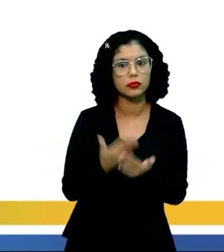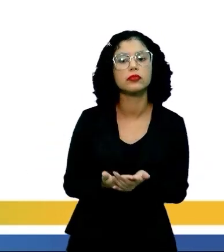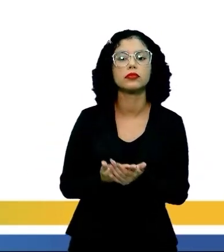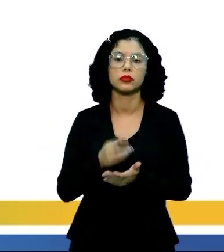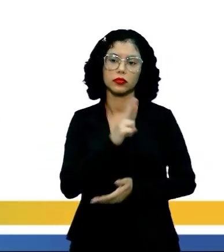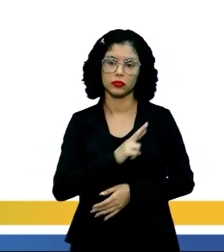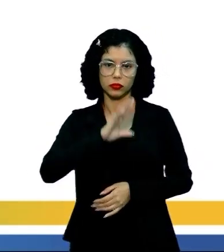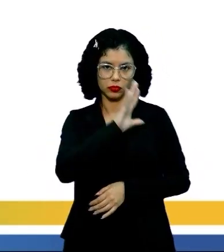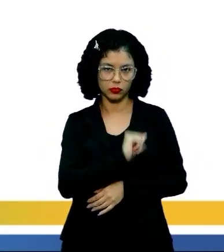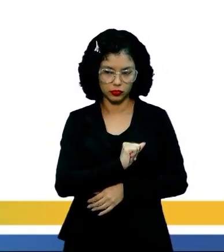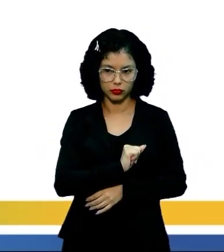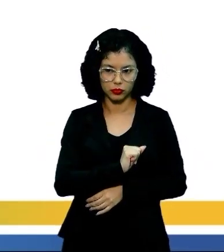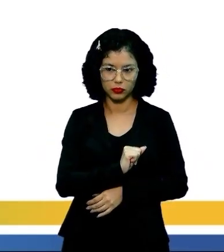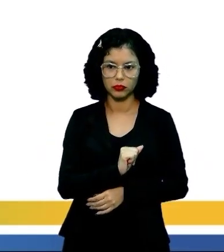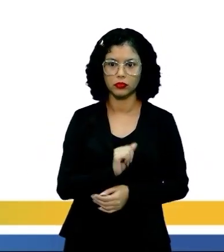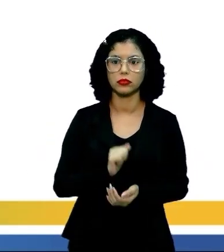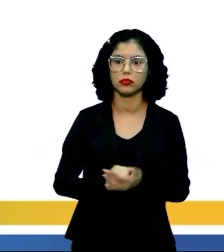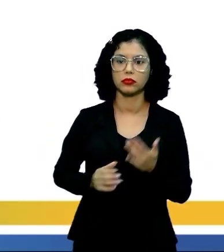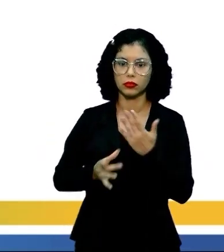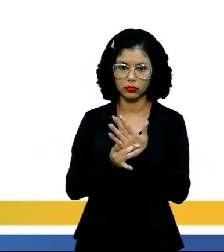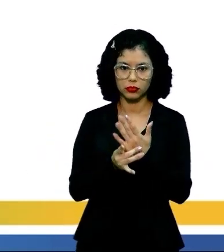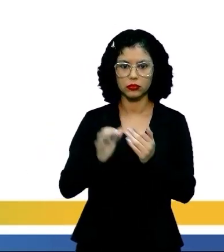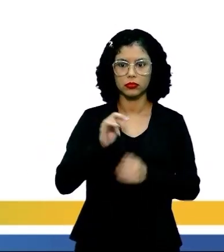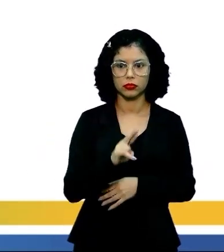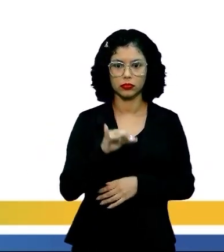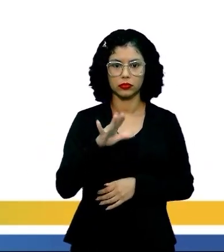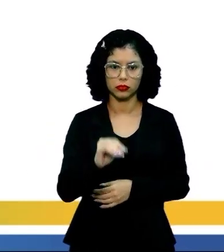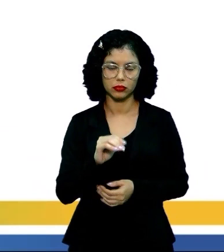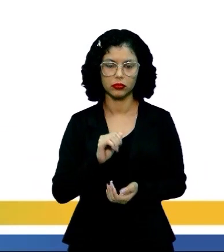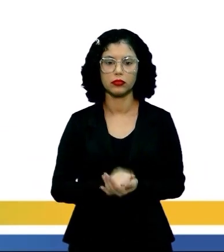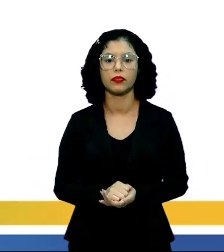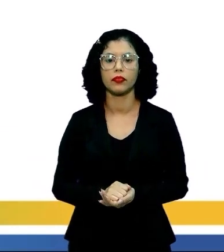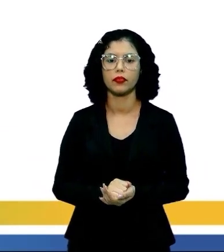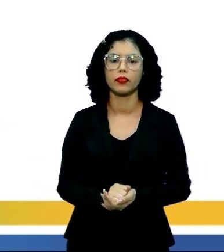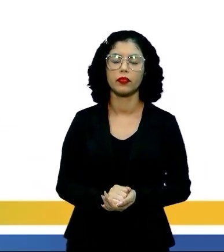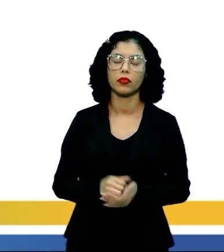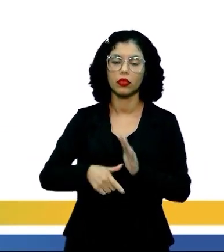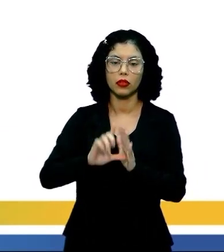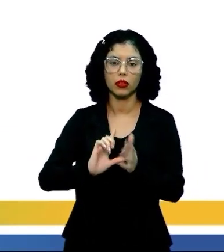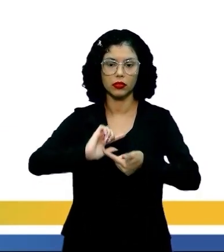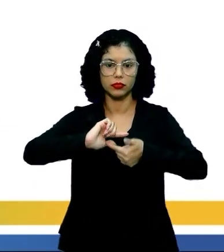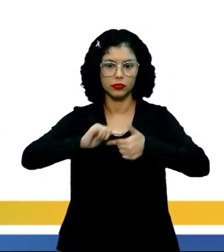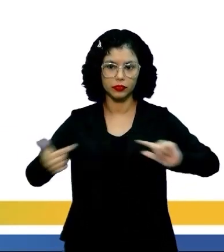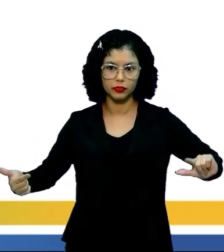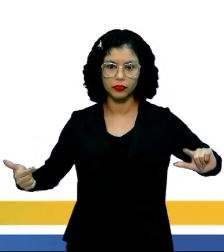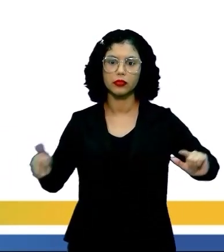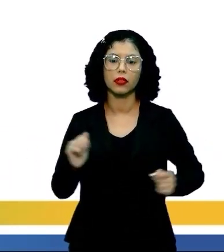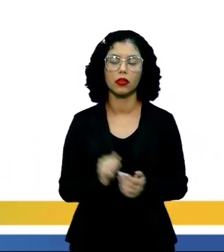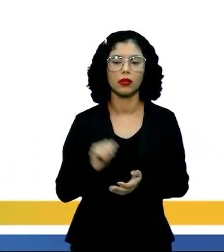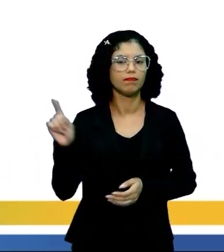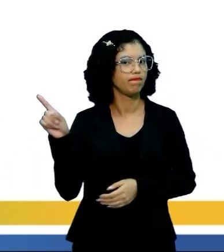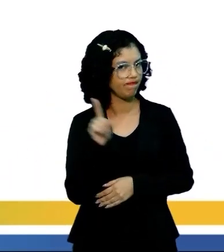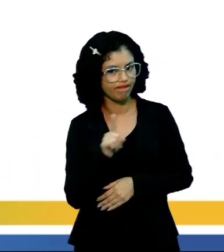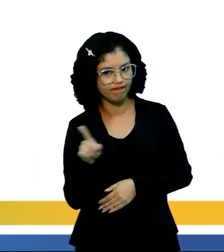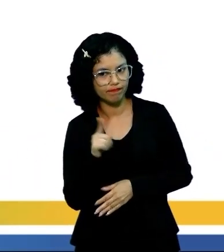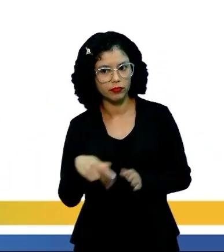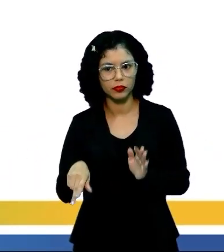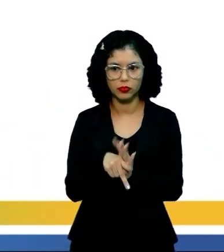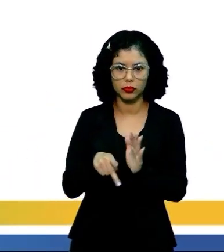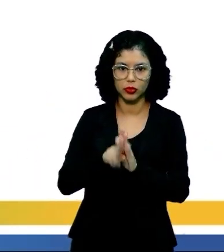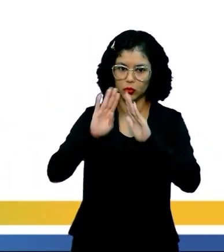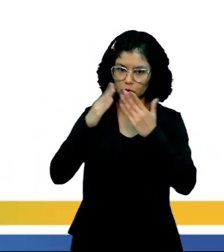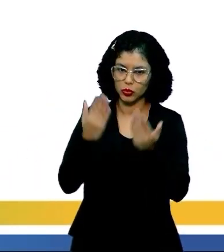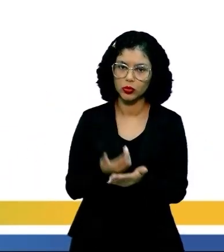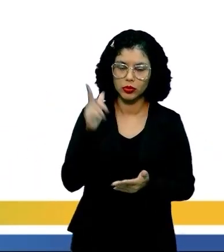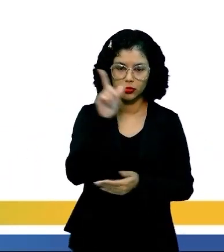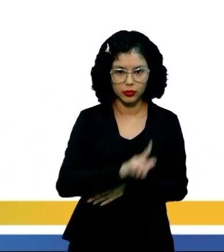em escolas como Romantismo ou Arcadismo. Os pré-modernistas não foram propriamente uma